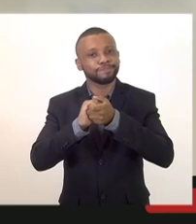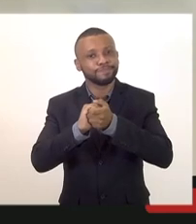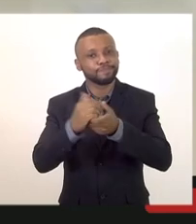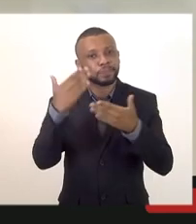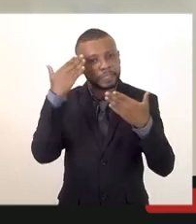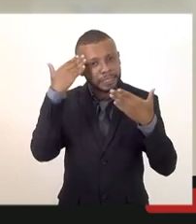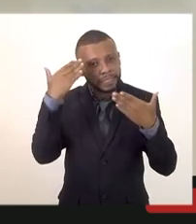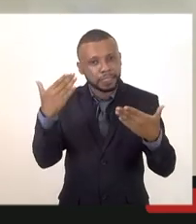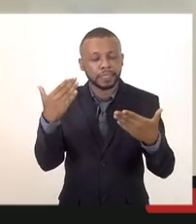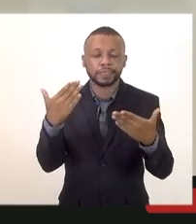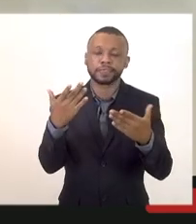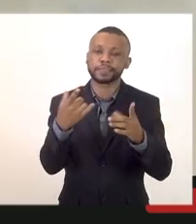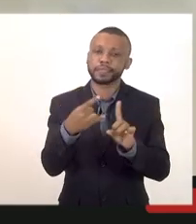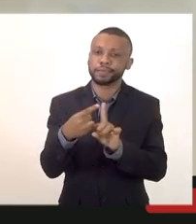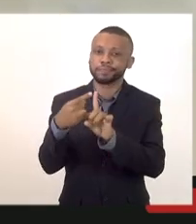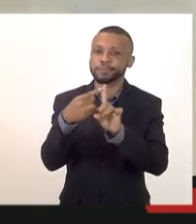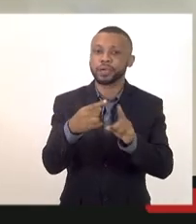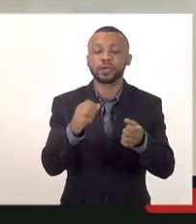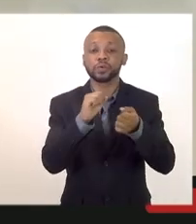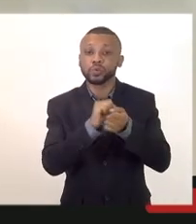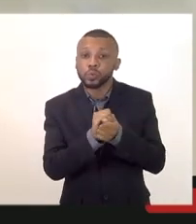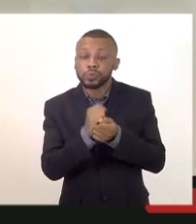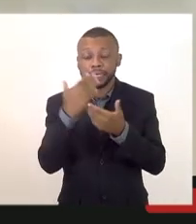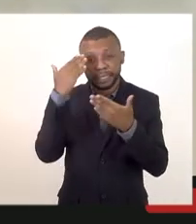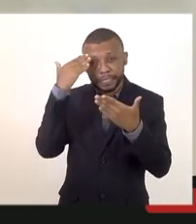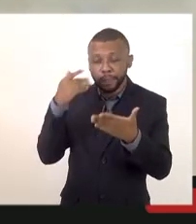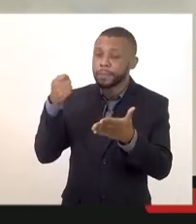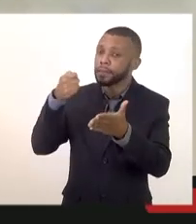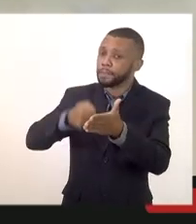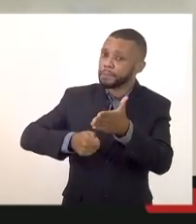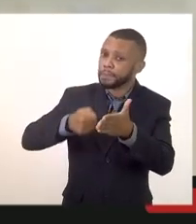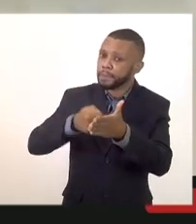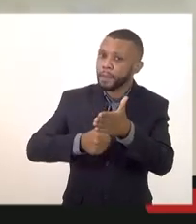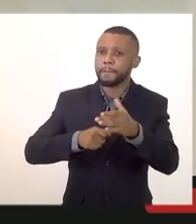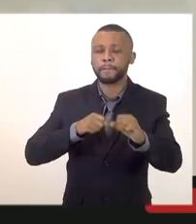você é um cara que sempre está conosco agradecer tua luta te parabenizar